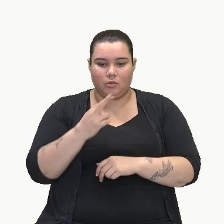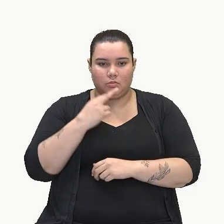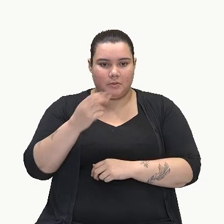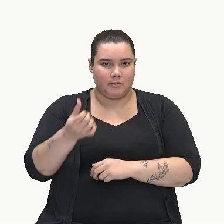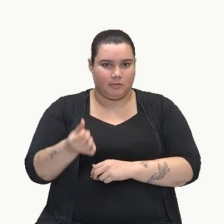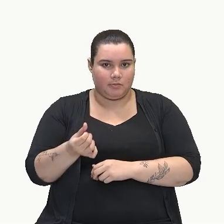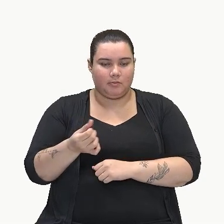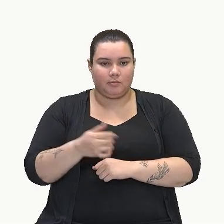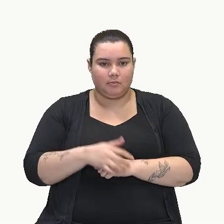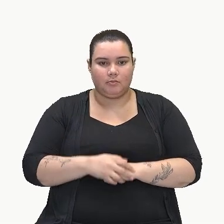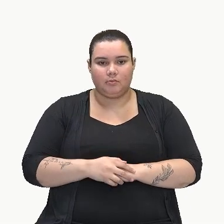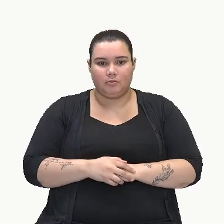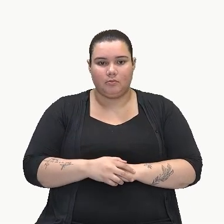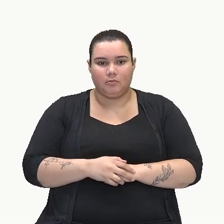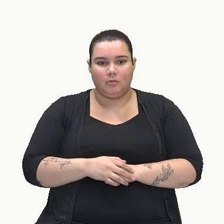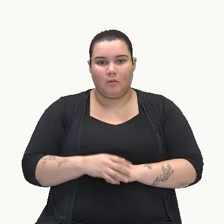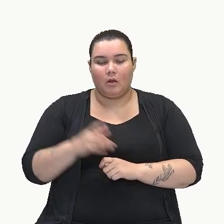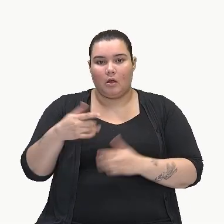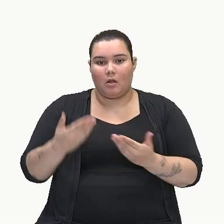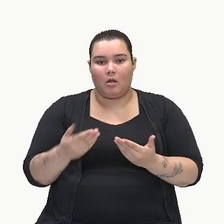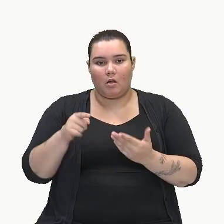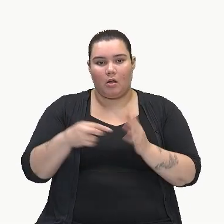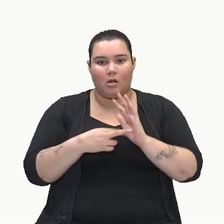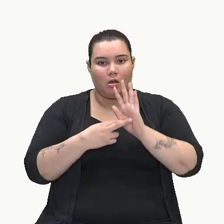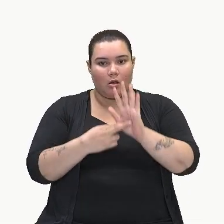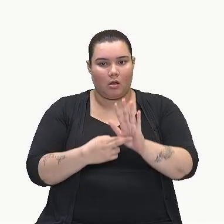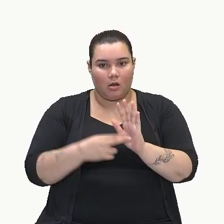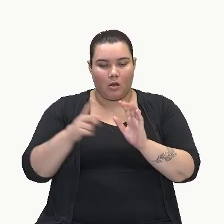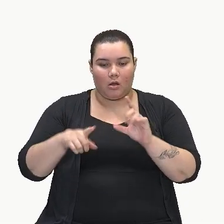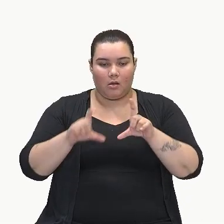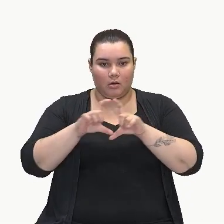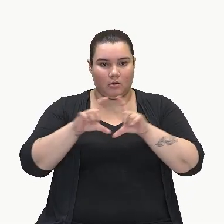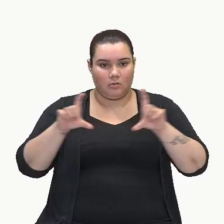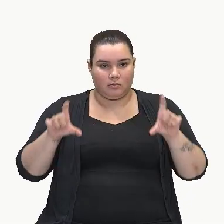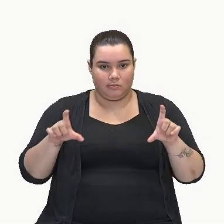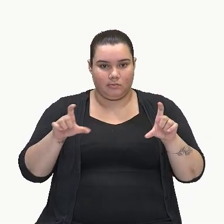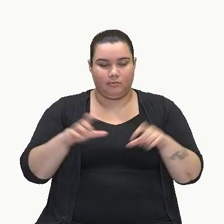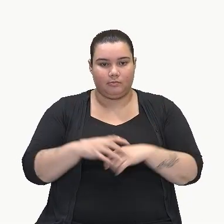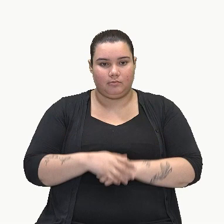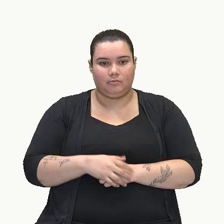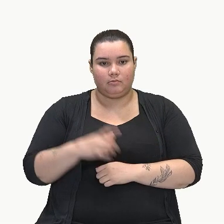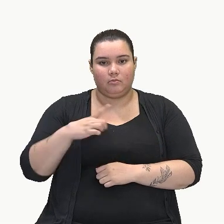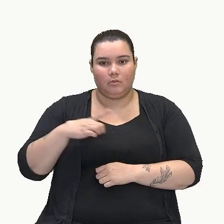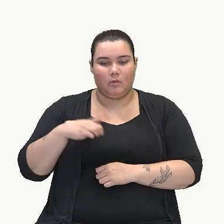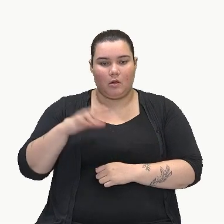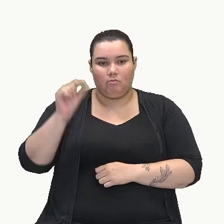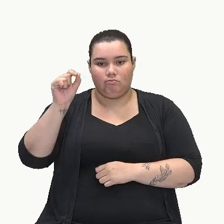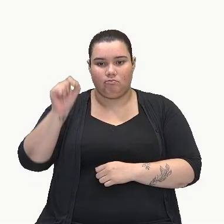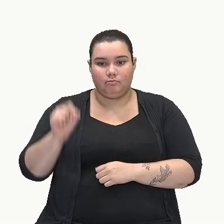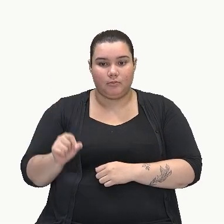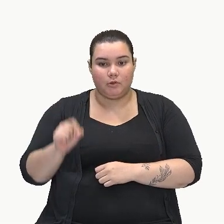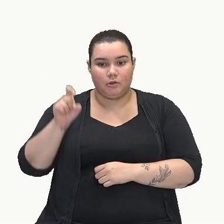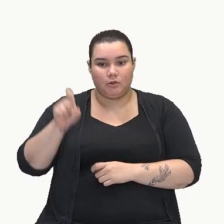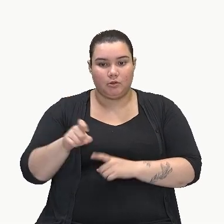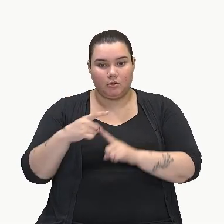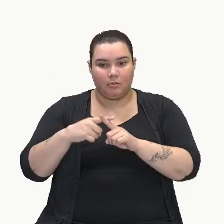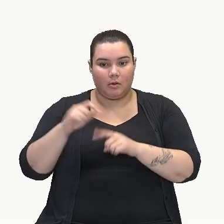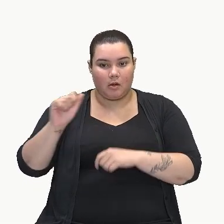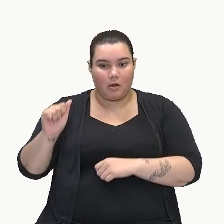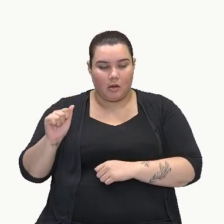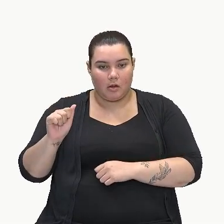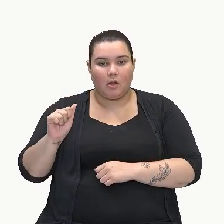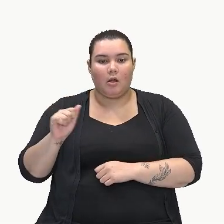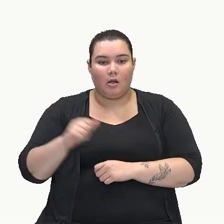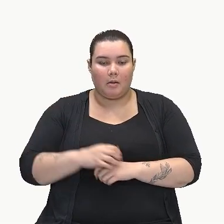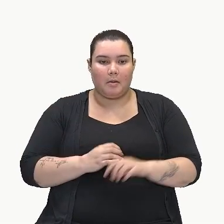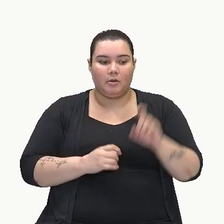Então, como a figura representada é um retângulo de lados, x mais a e x